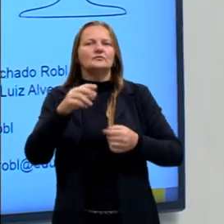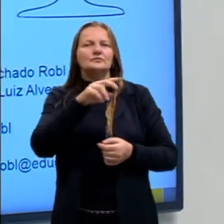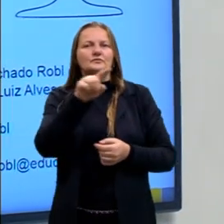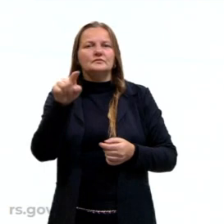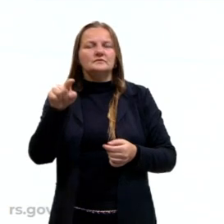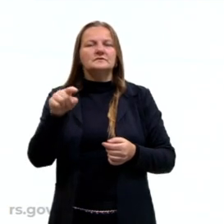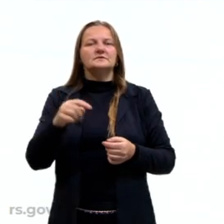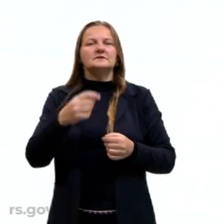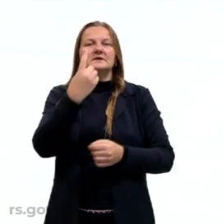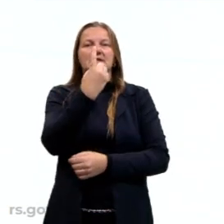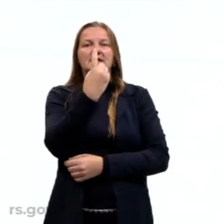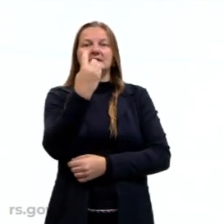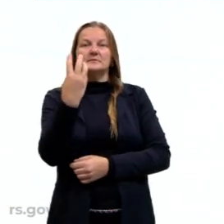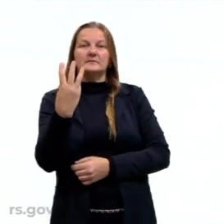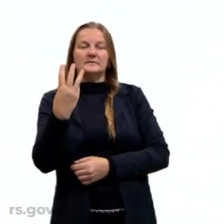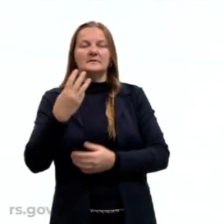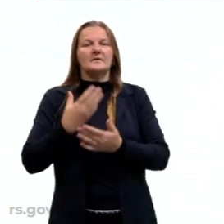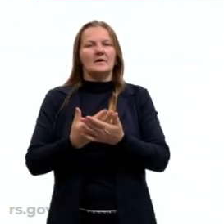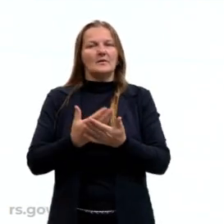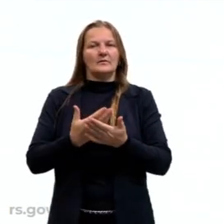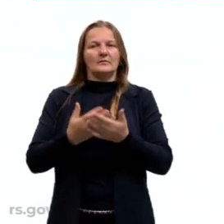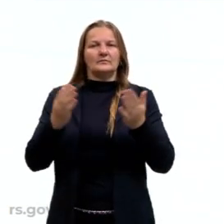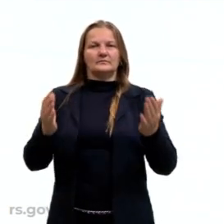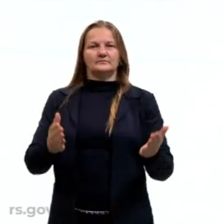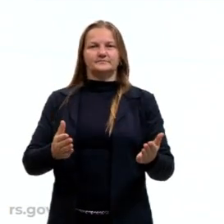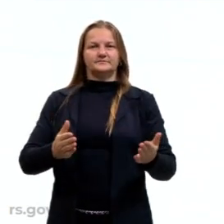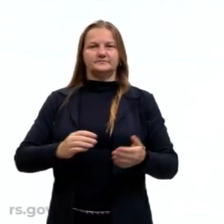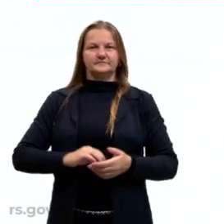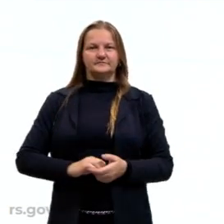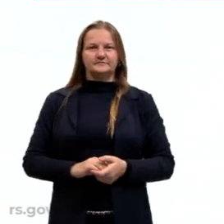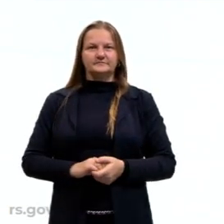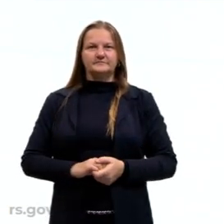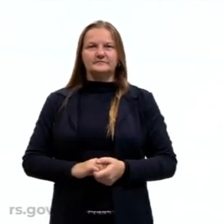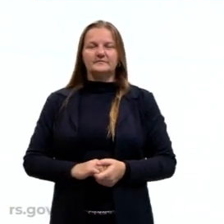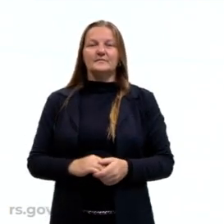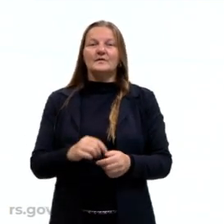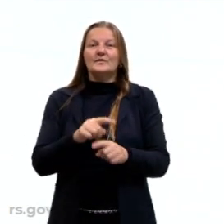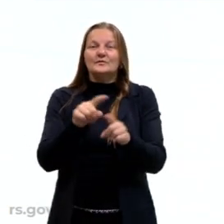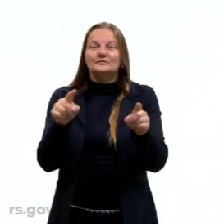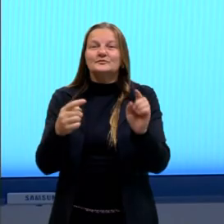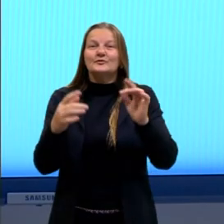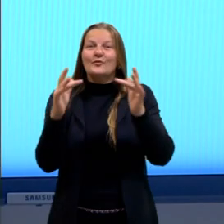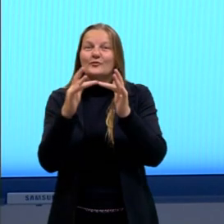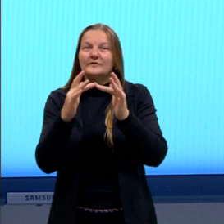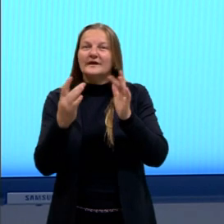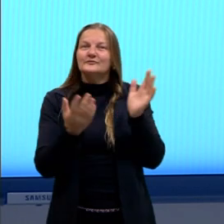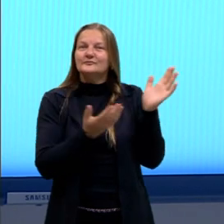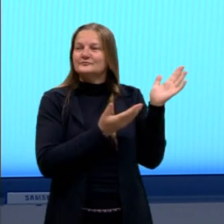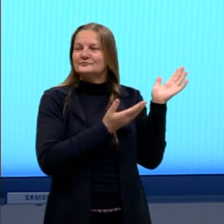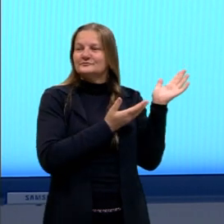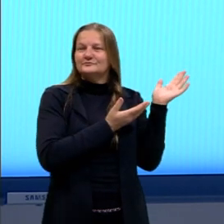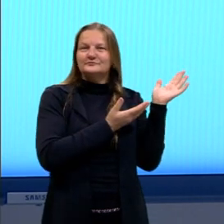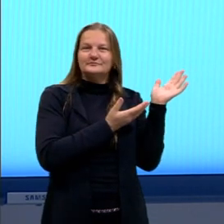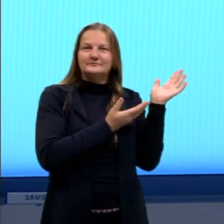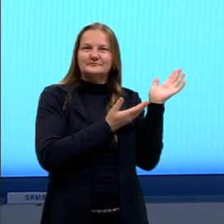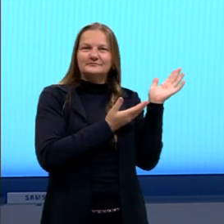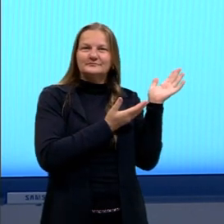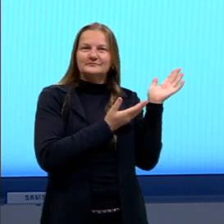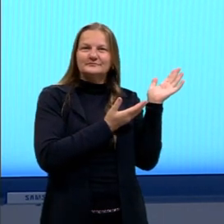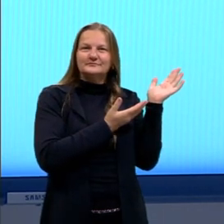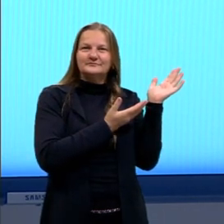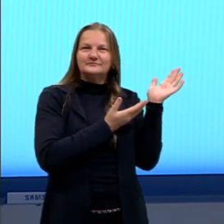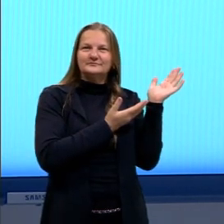estamos na nossa décima terceira aula, gurizada. E aí eu deixo aqui os meus contatos, aqui estão os meus